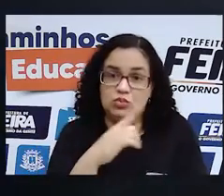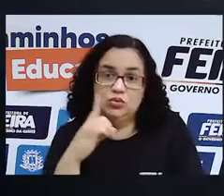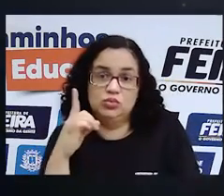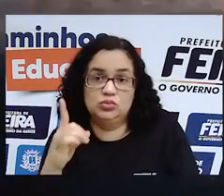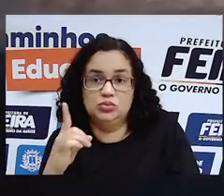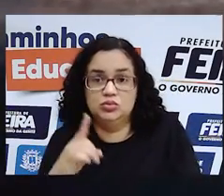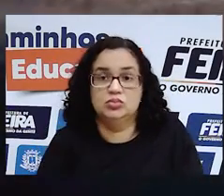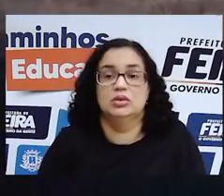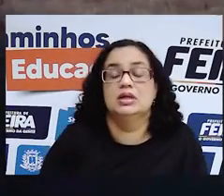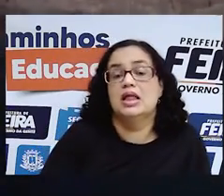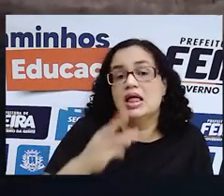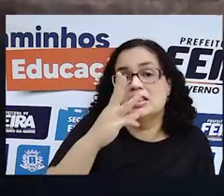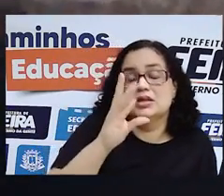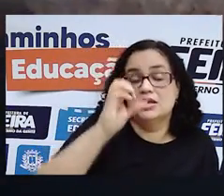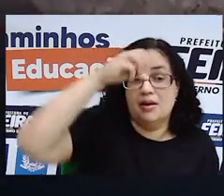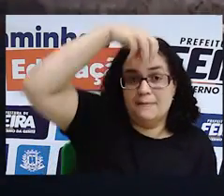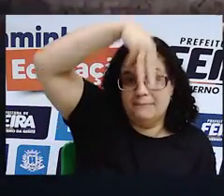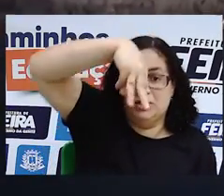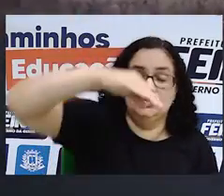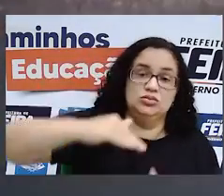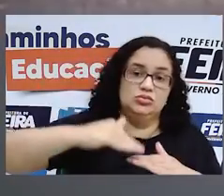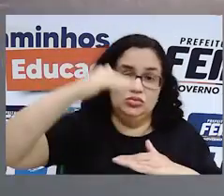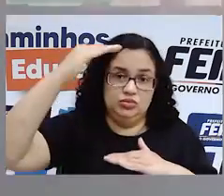há uma cascata de 30 metros de altura.